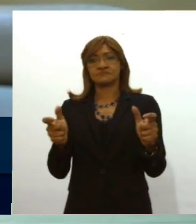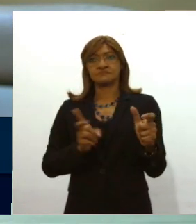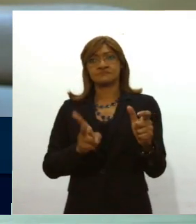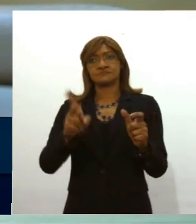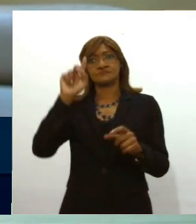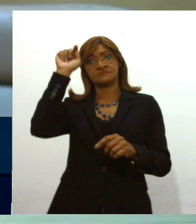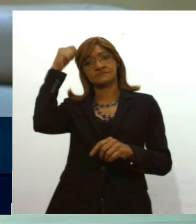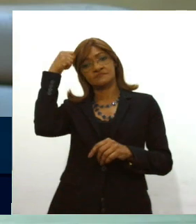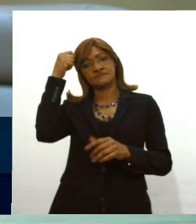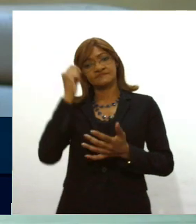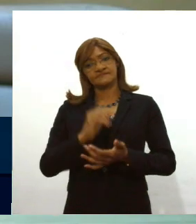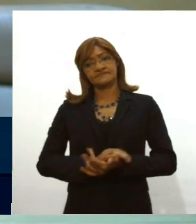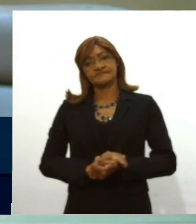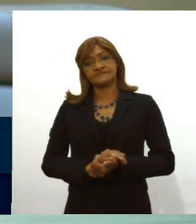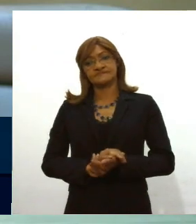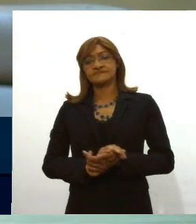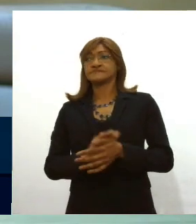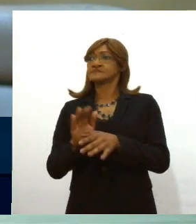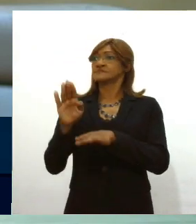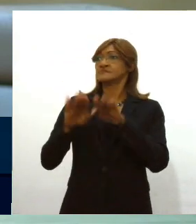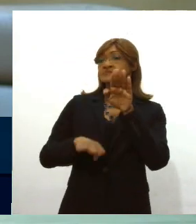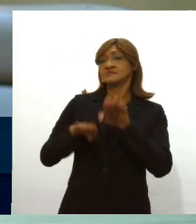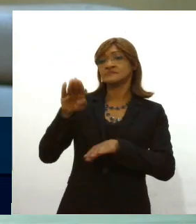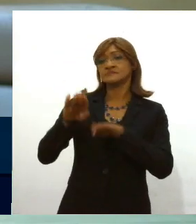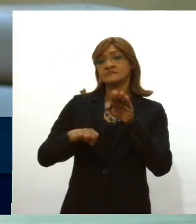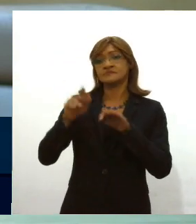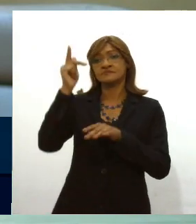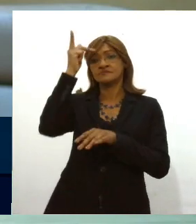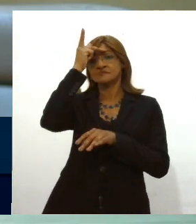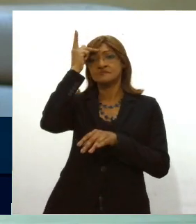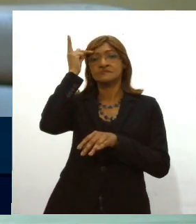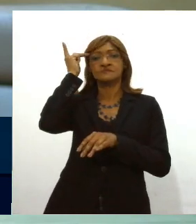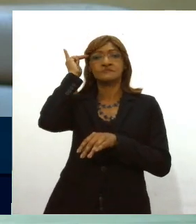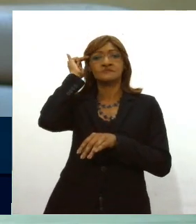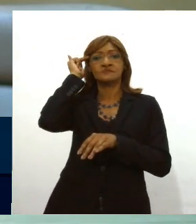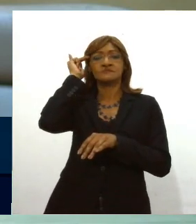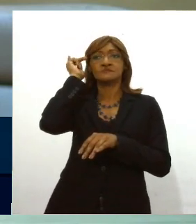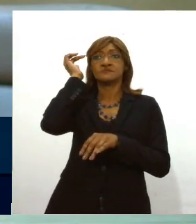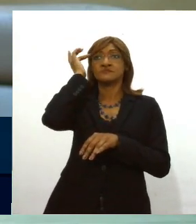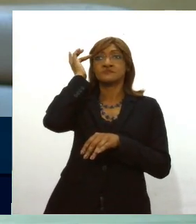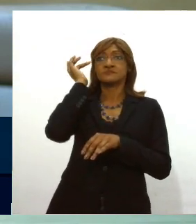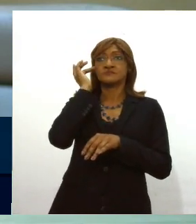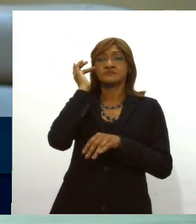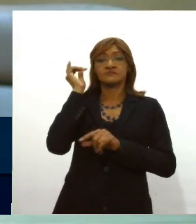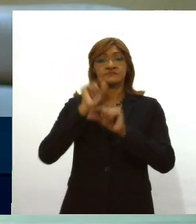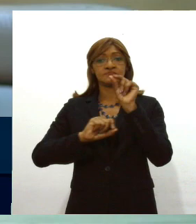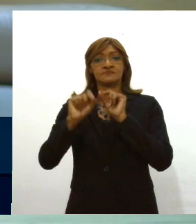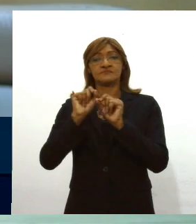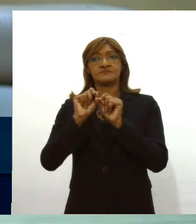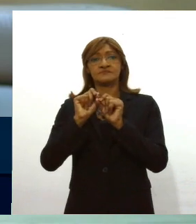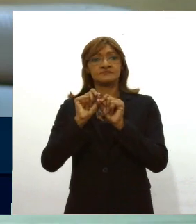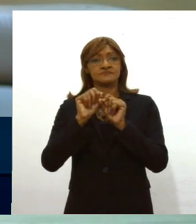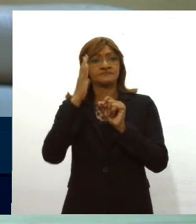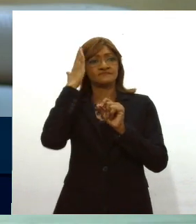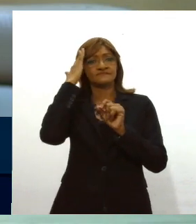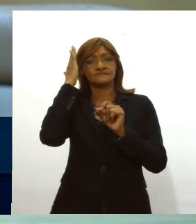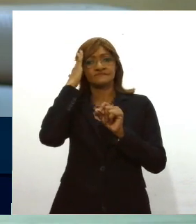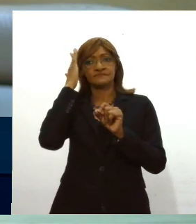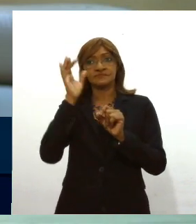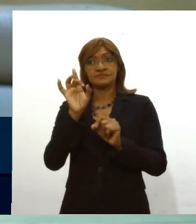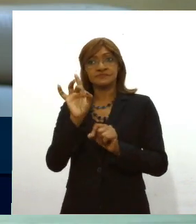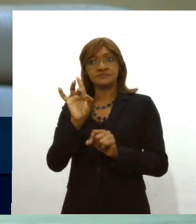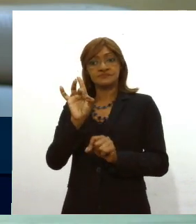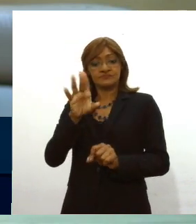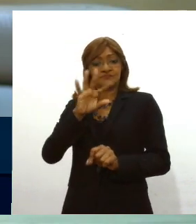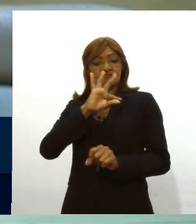as pessoas levam até para esse genocídio sendo praticado da entender por policiais.